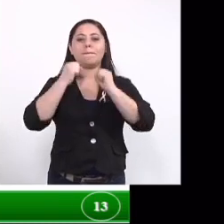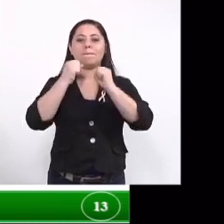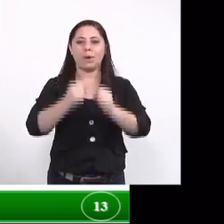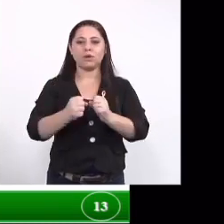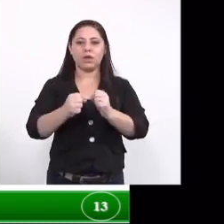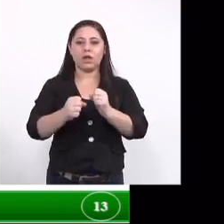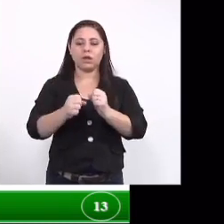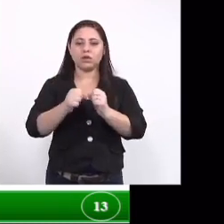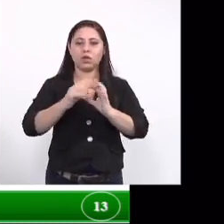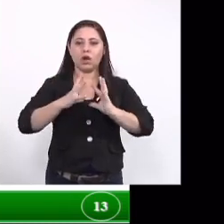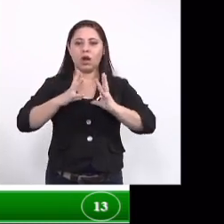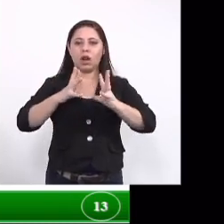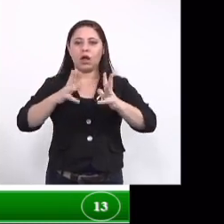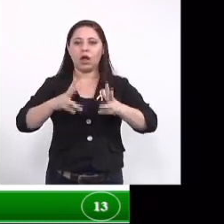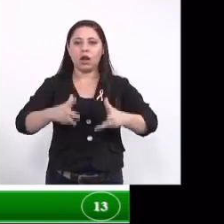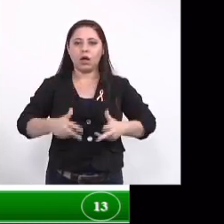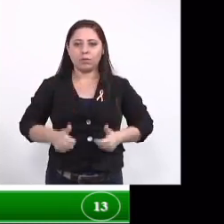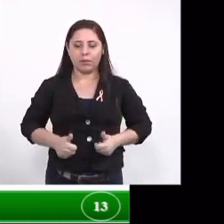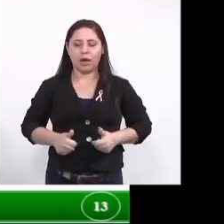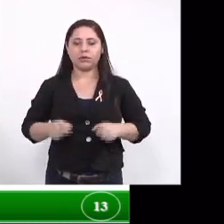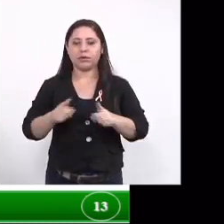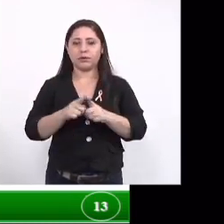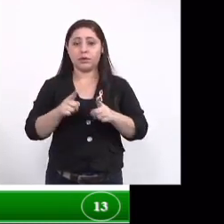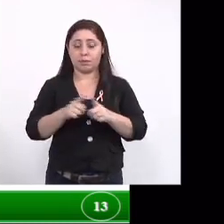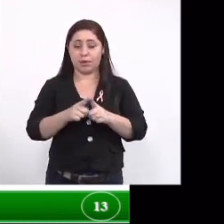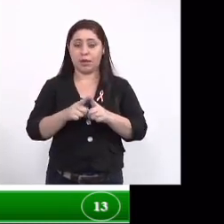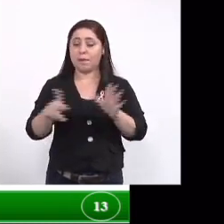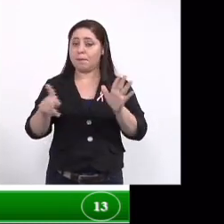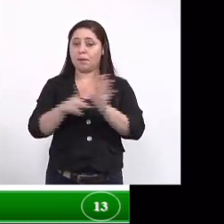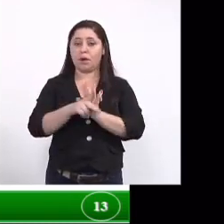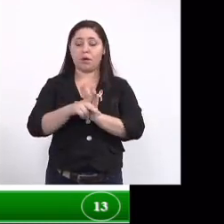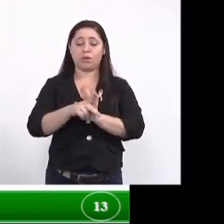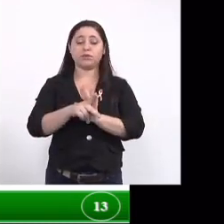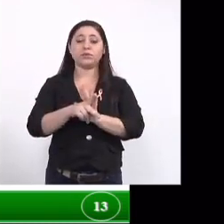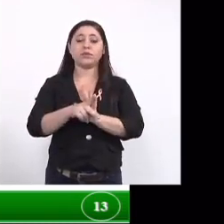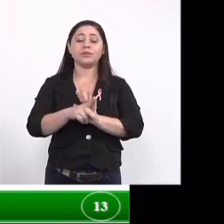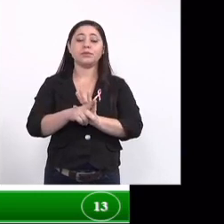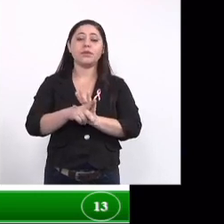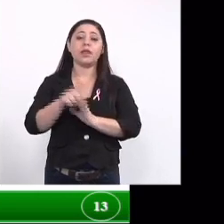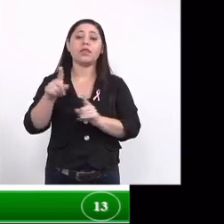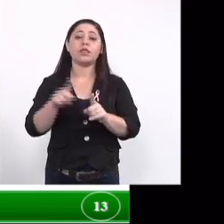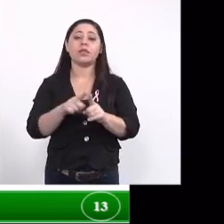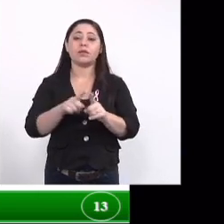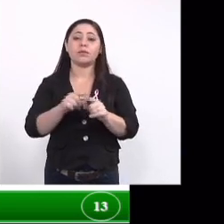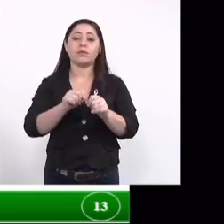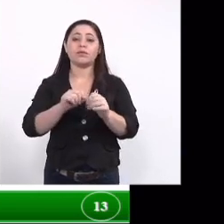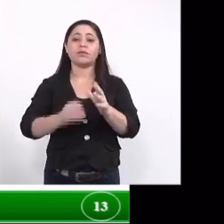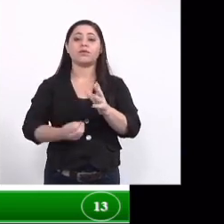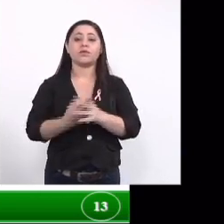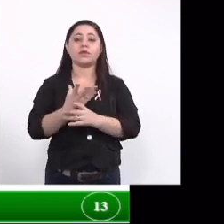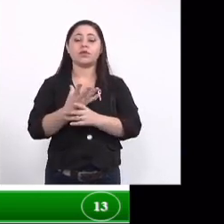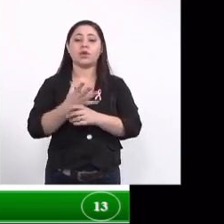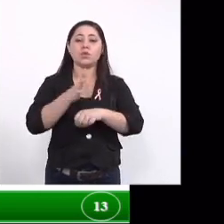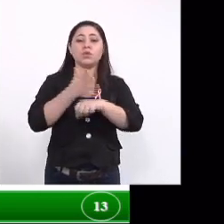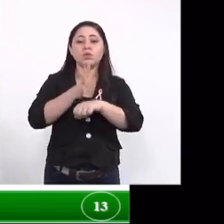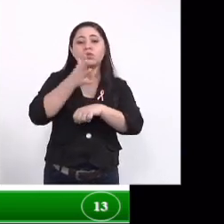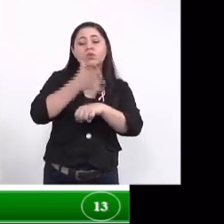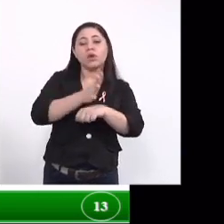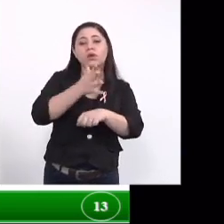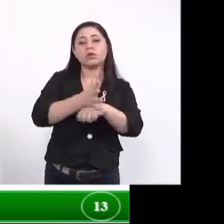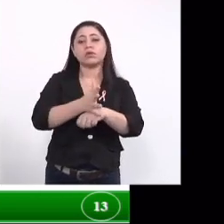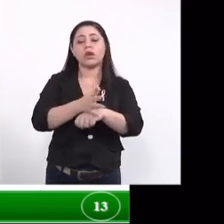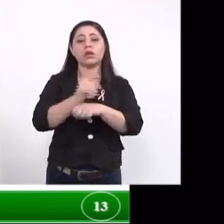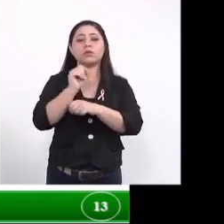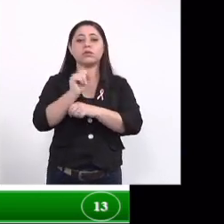adstringência ou tem uma atividade de detergência do próprio produto e nós realizamos os mil ensaios para verificar